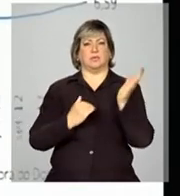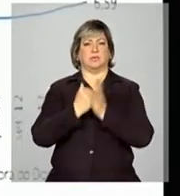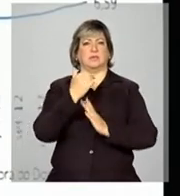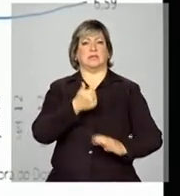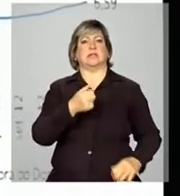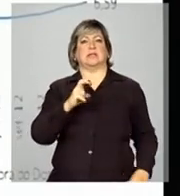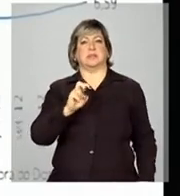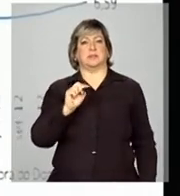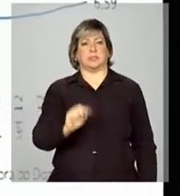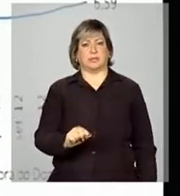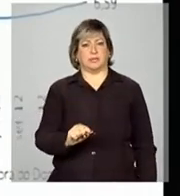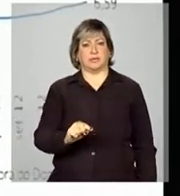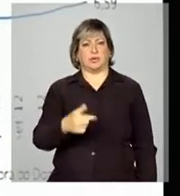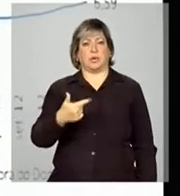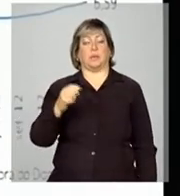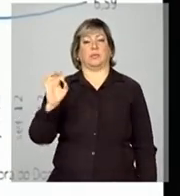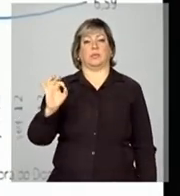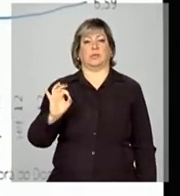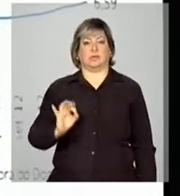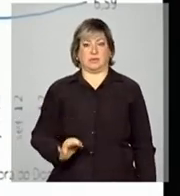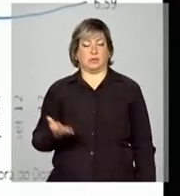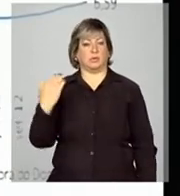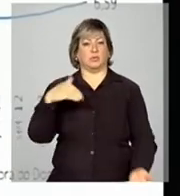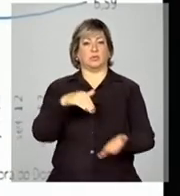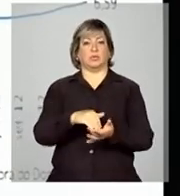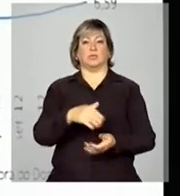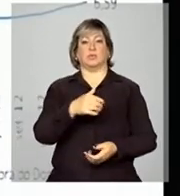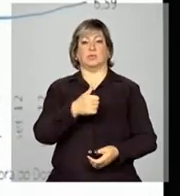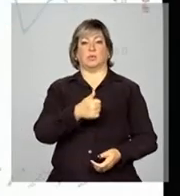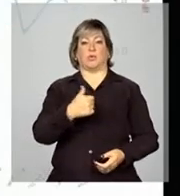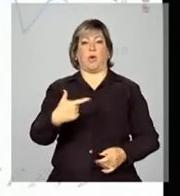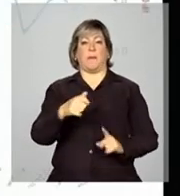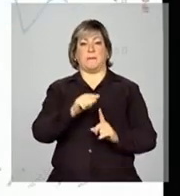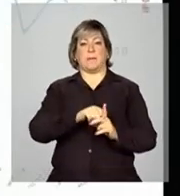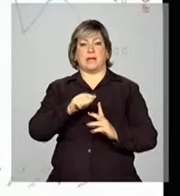de 15,2% nos últimos 12 meses.